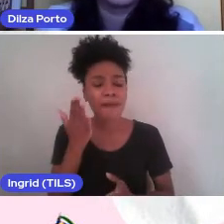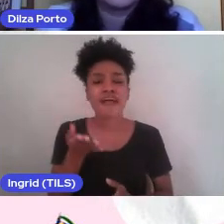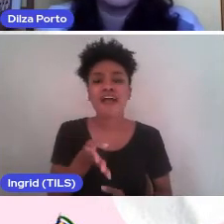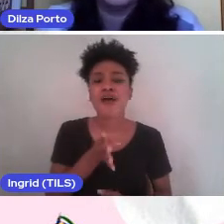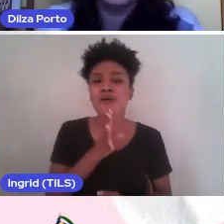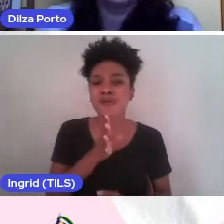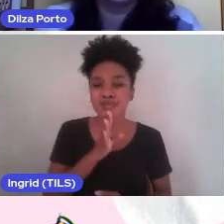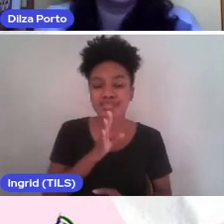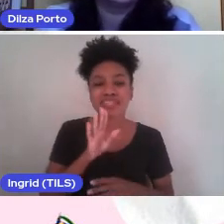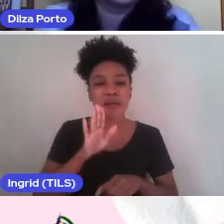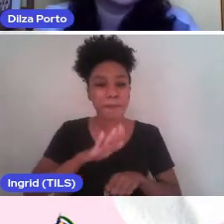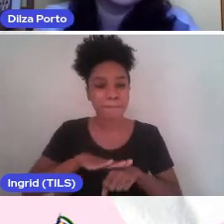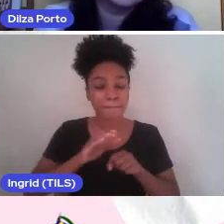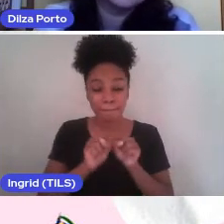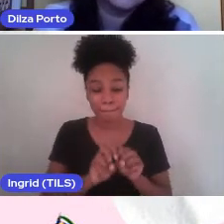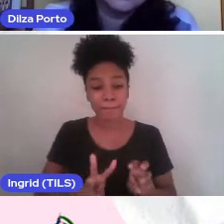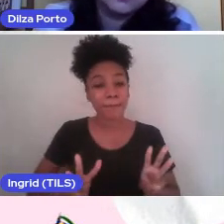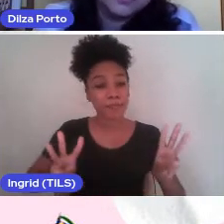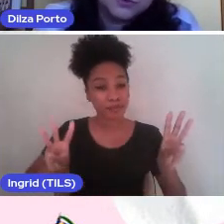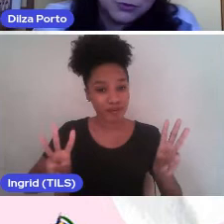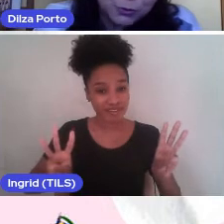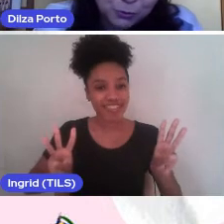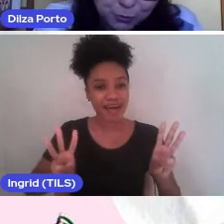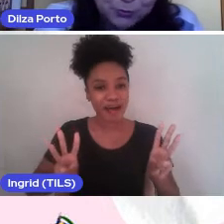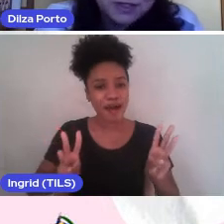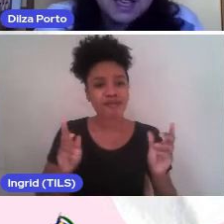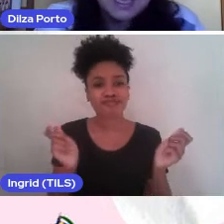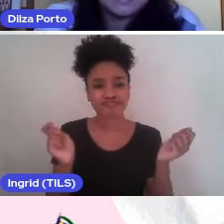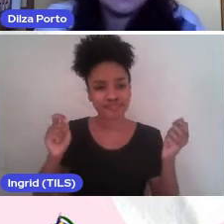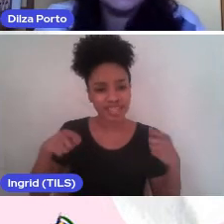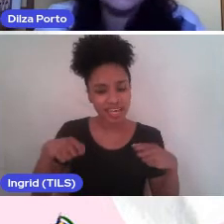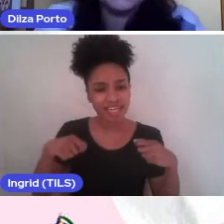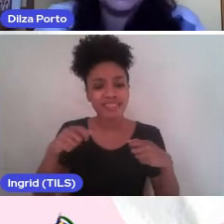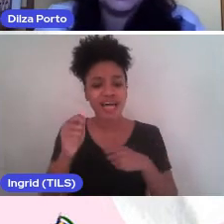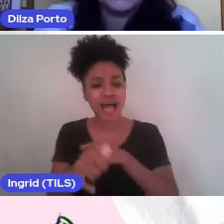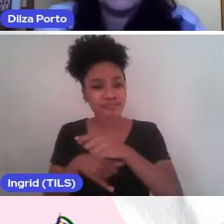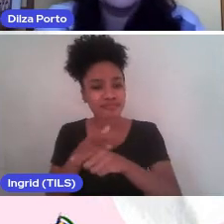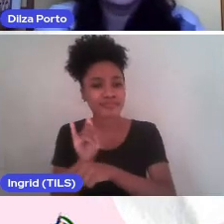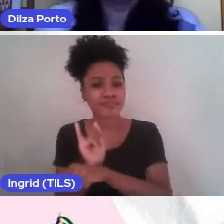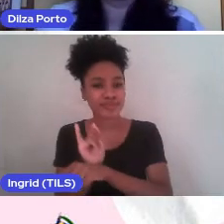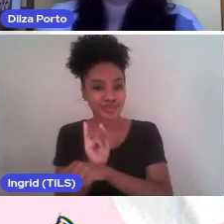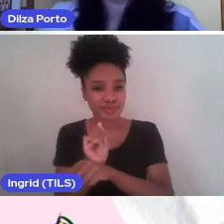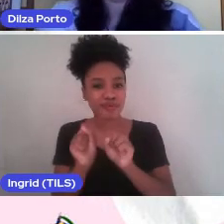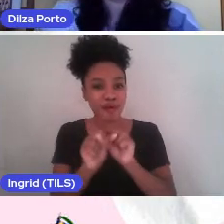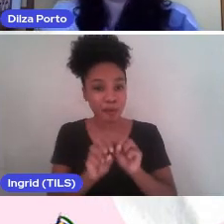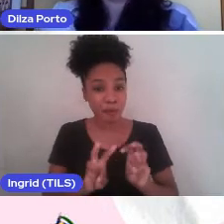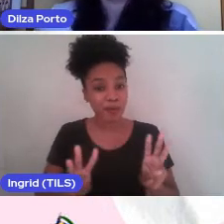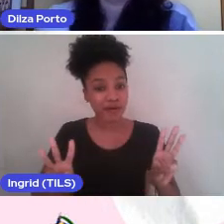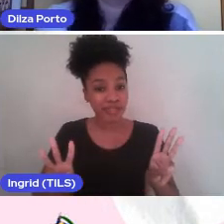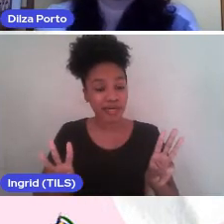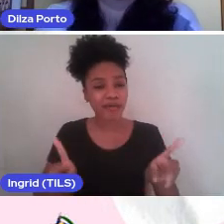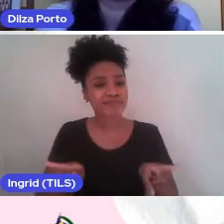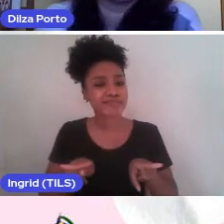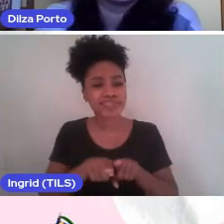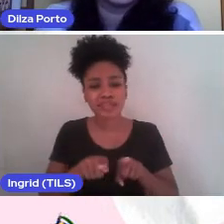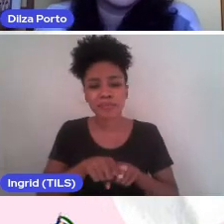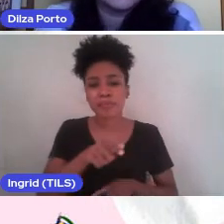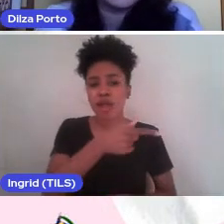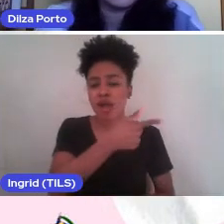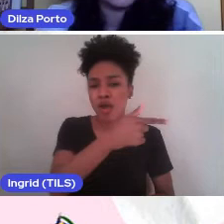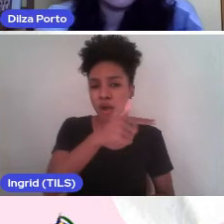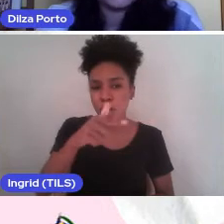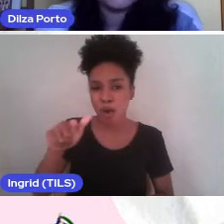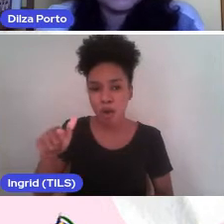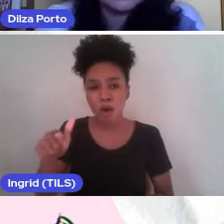canal do portal no YouTube. Além do YouTube, nós temos outras redes